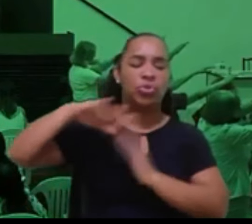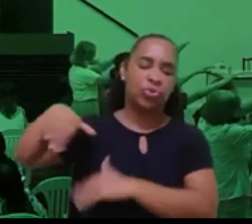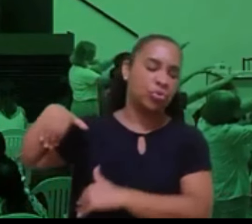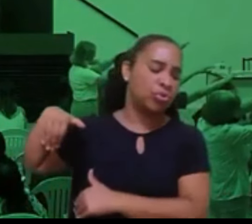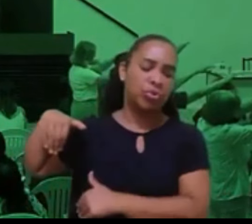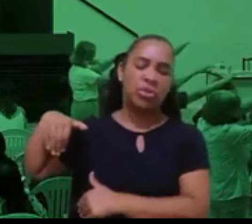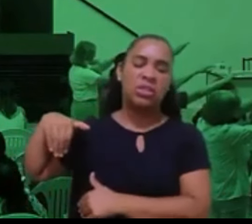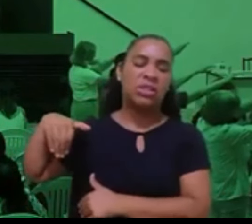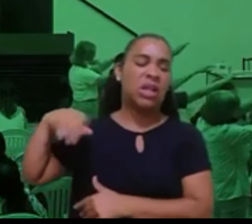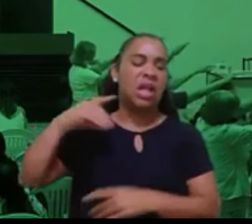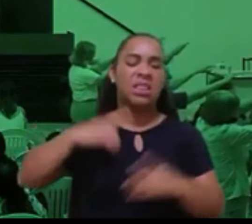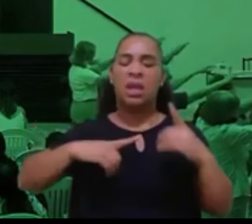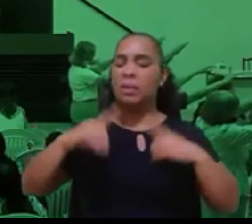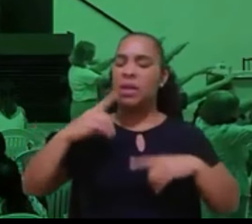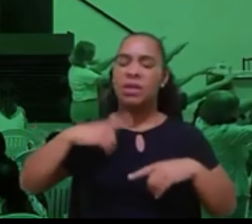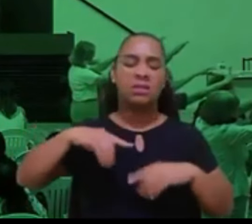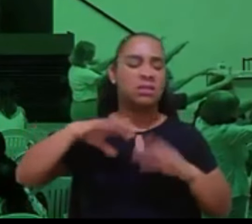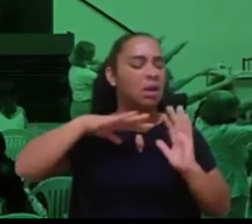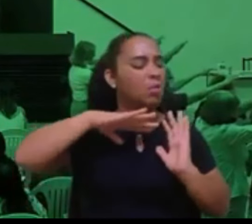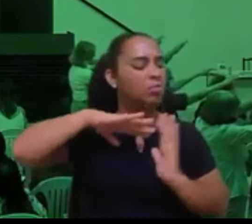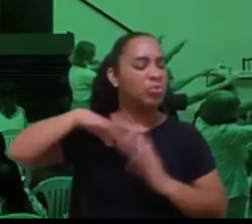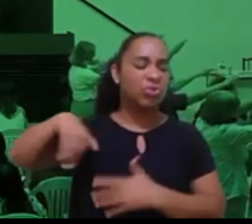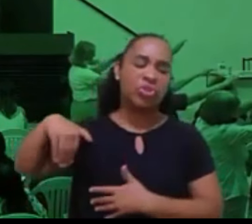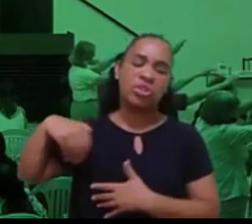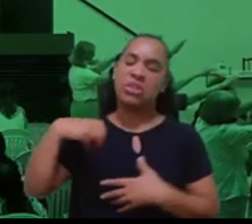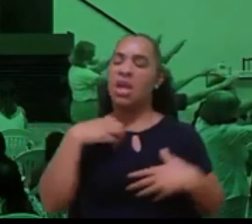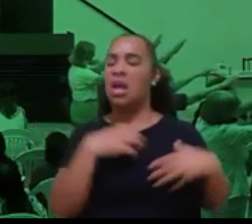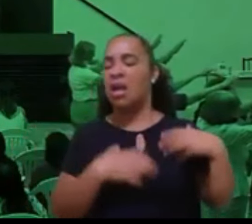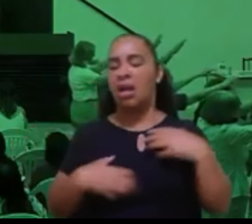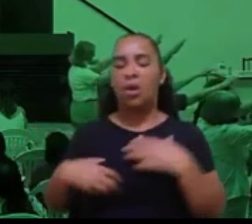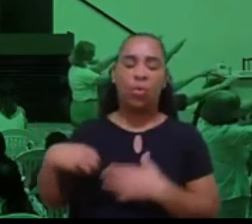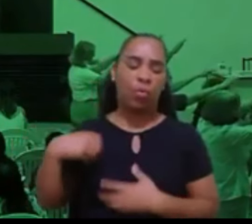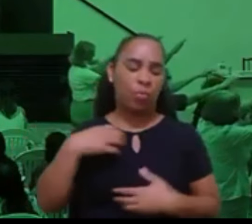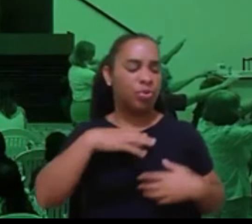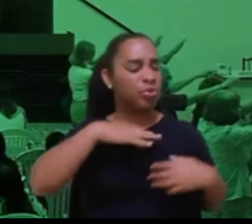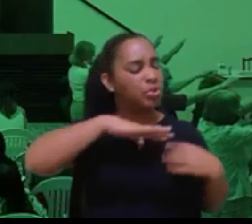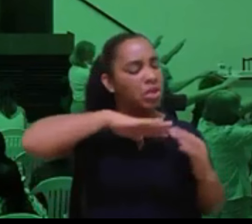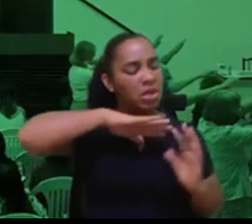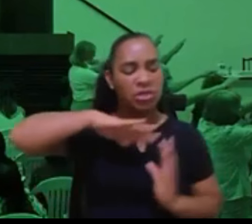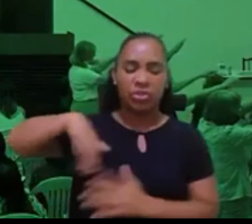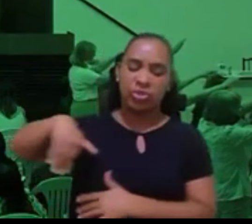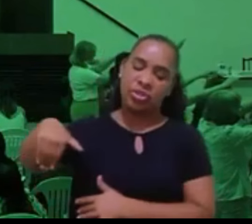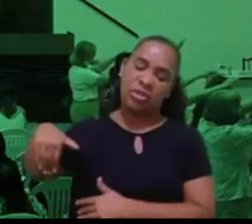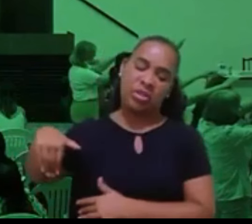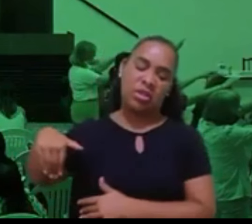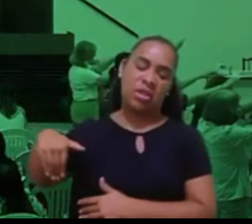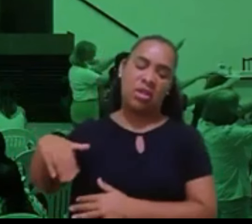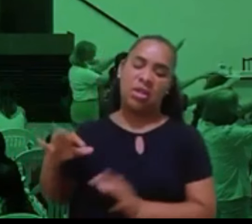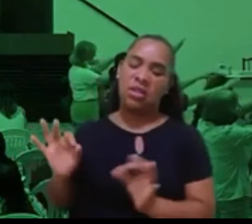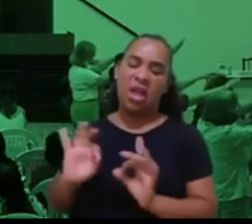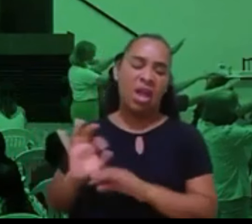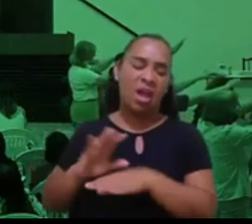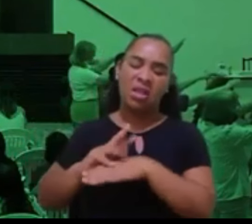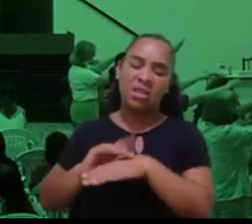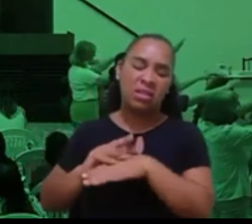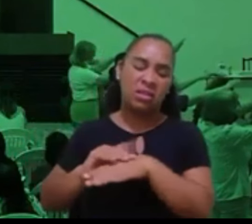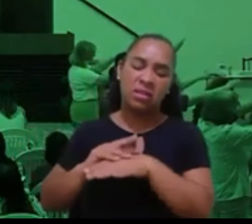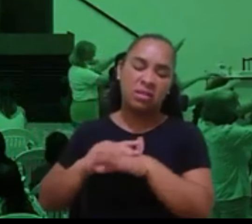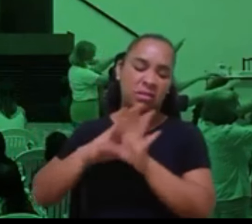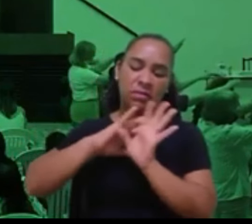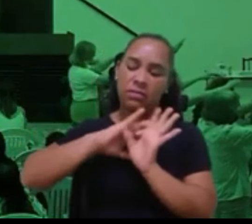depressão, a angústia e o carreiro de enfermidades orgânicas.